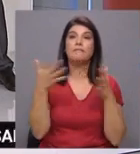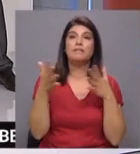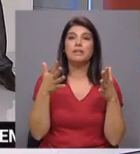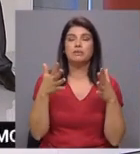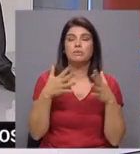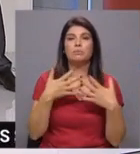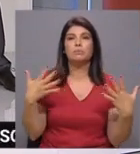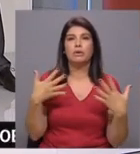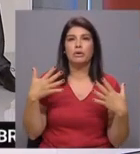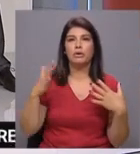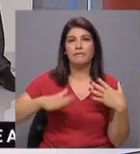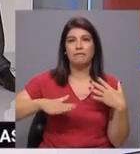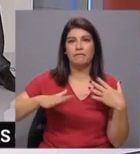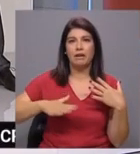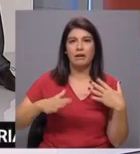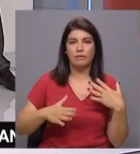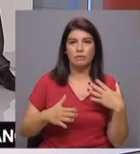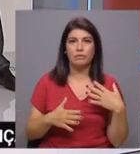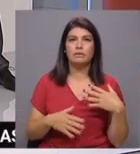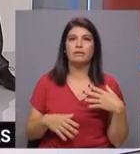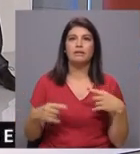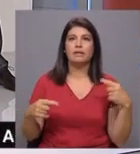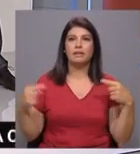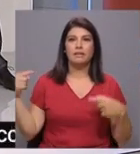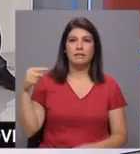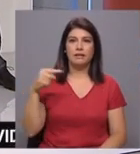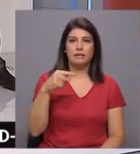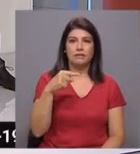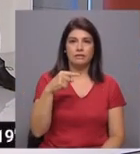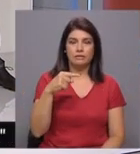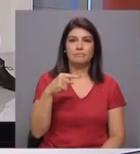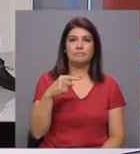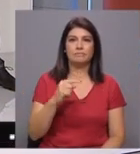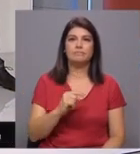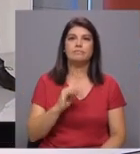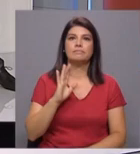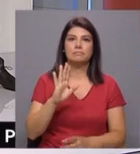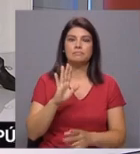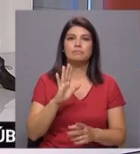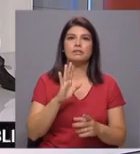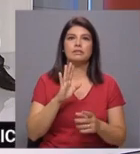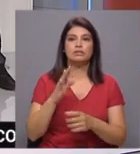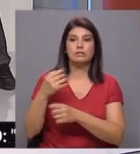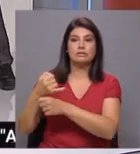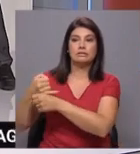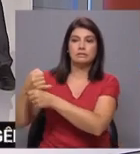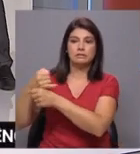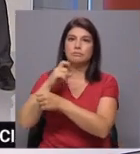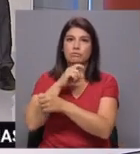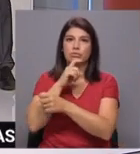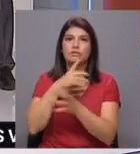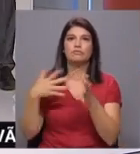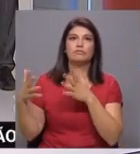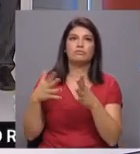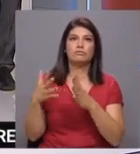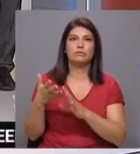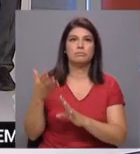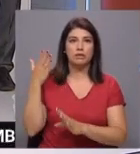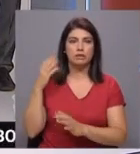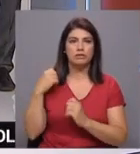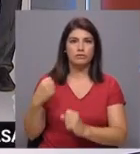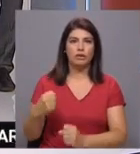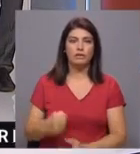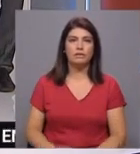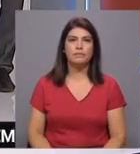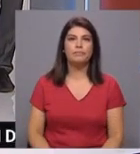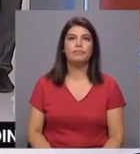fraco do quadrante leste, e a tornar-se do nordeste moderado, por vezes forte no grupo ocidental, com arranjadas até 55 km por hora. Em relação à